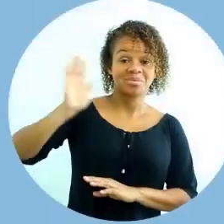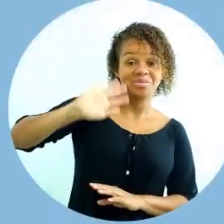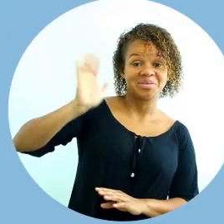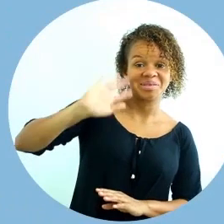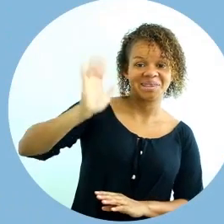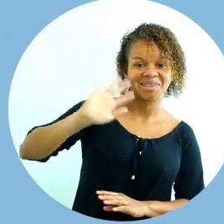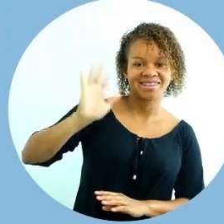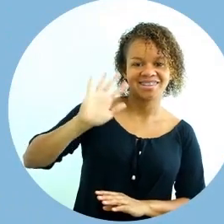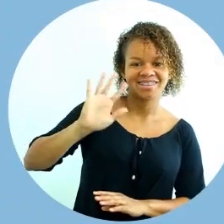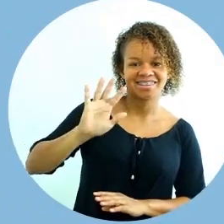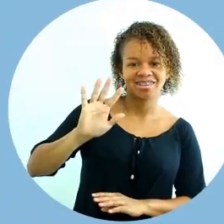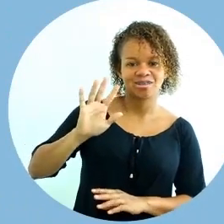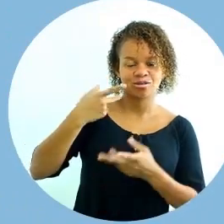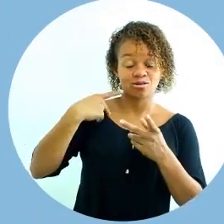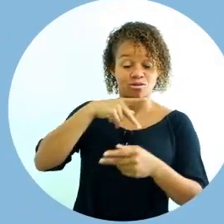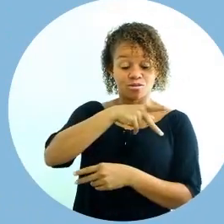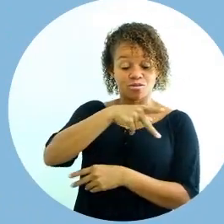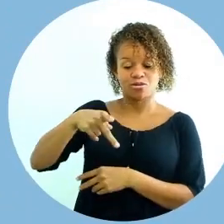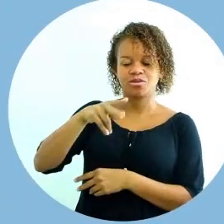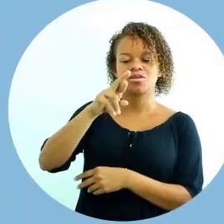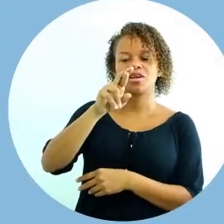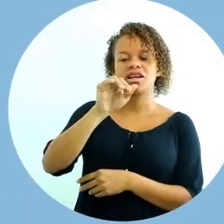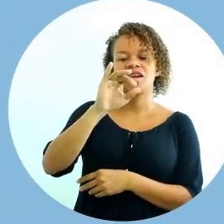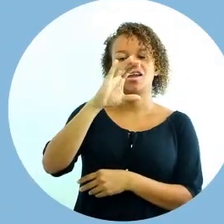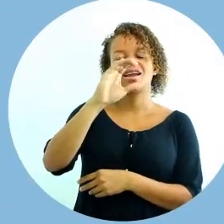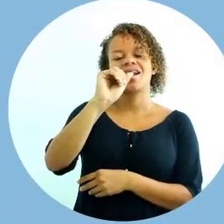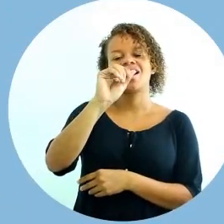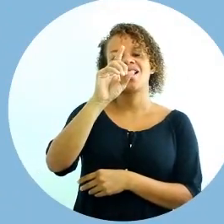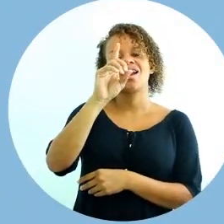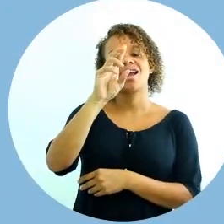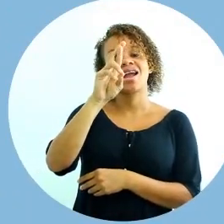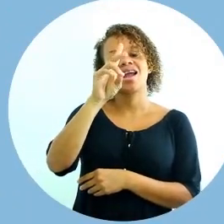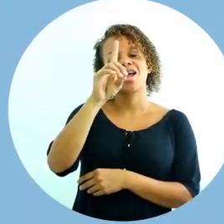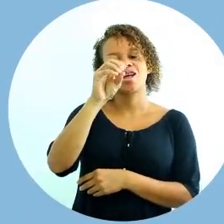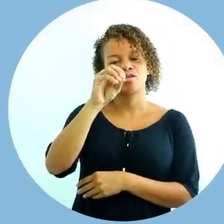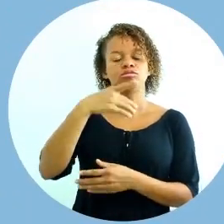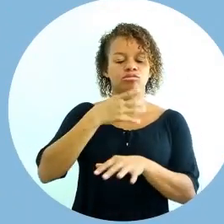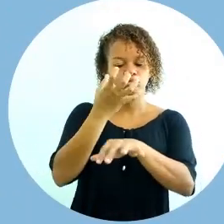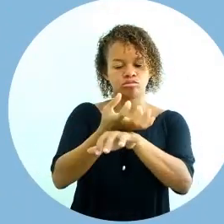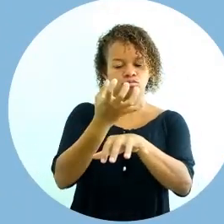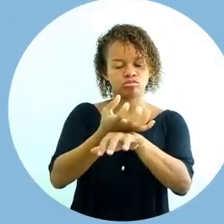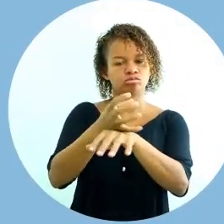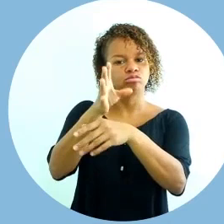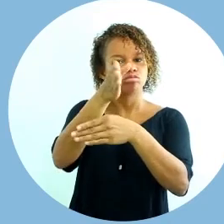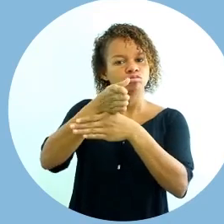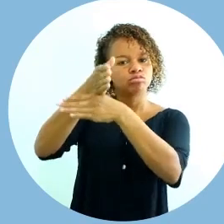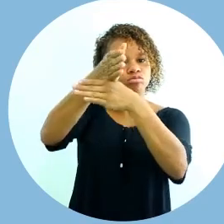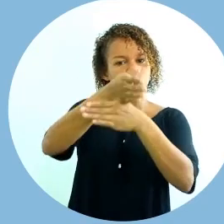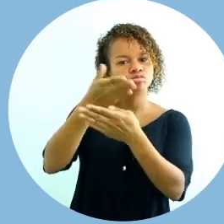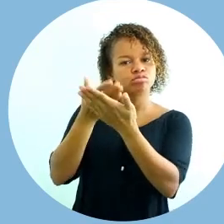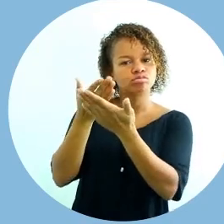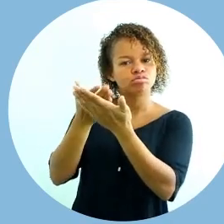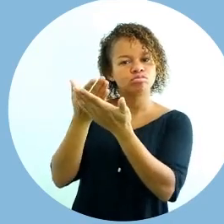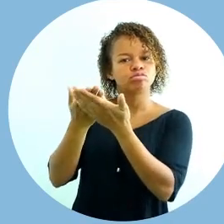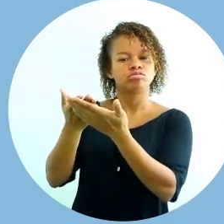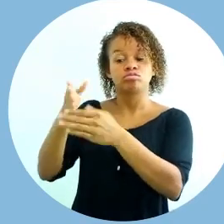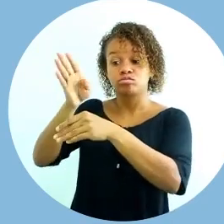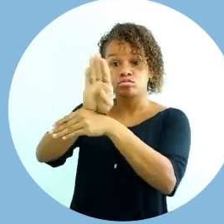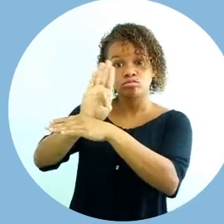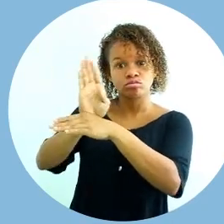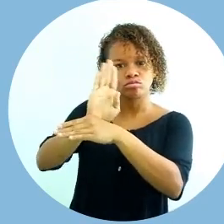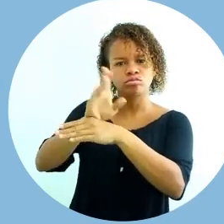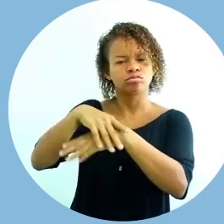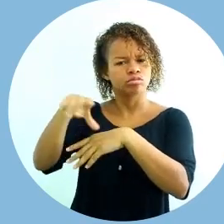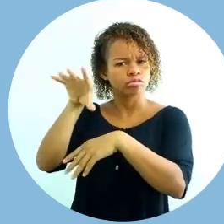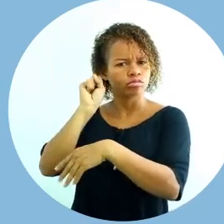Olá, eu sou o professor Ricardo Silva e estarei com você na disciplina Construção de Videoaulas como Recurso Didático,